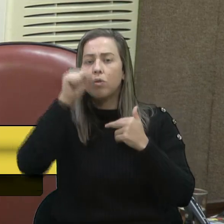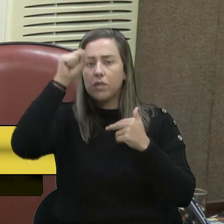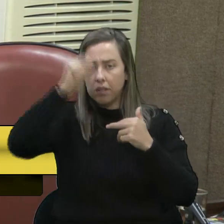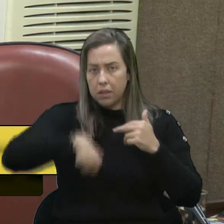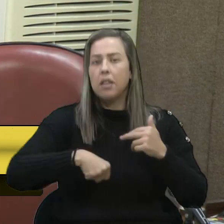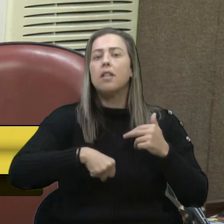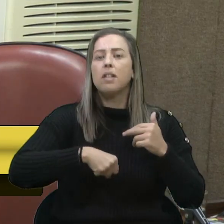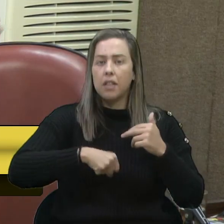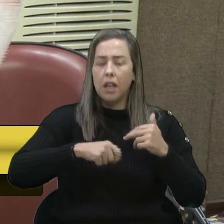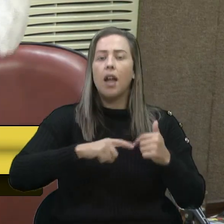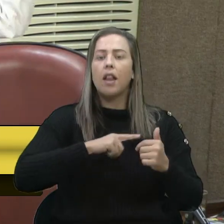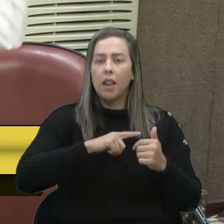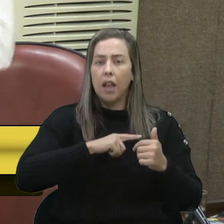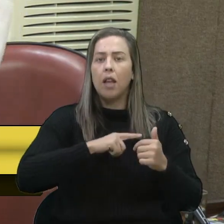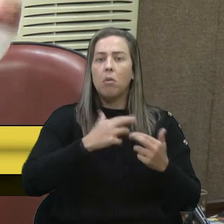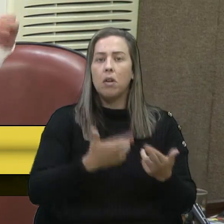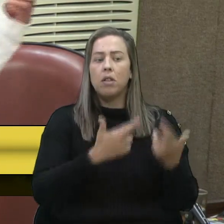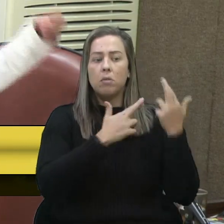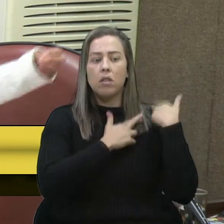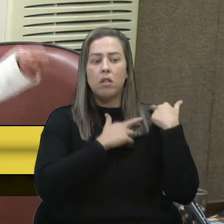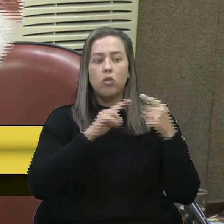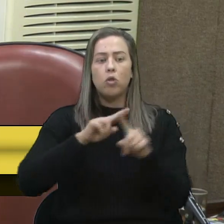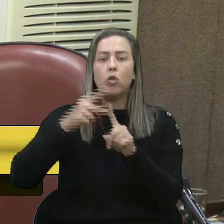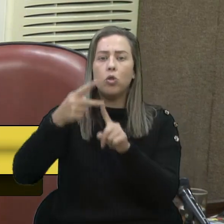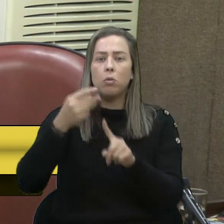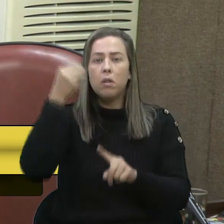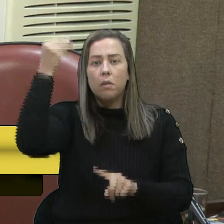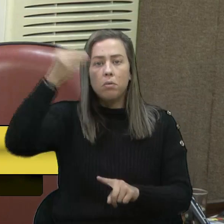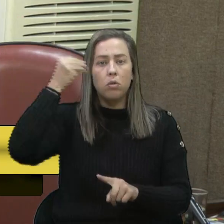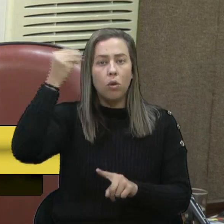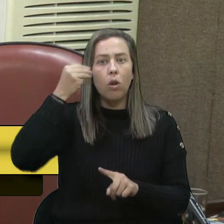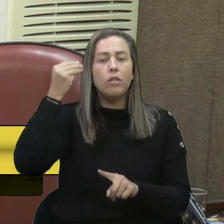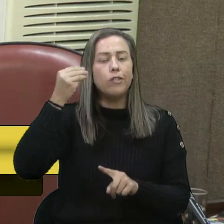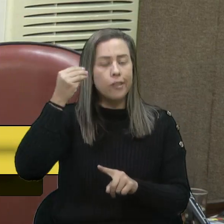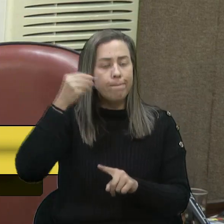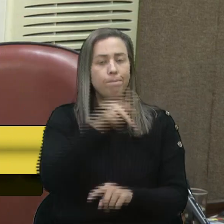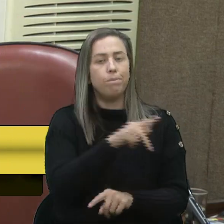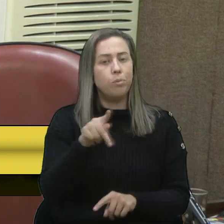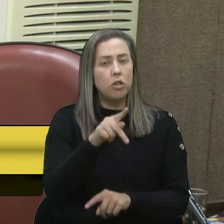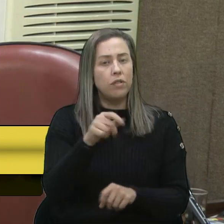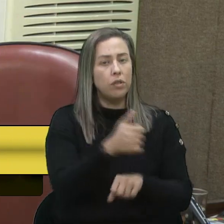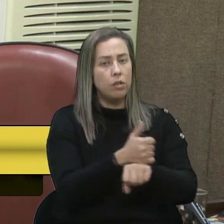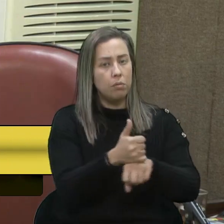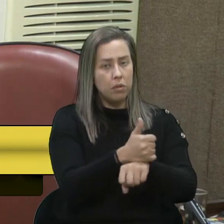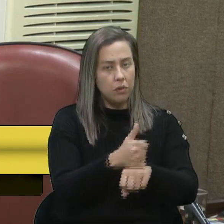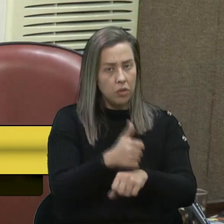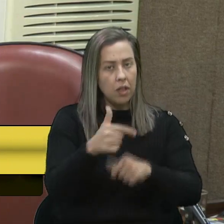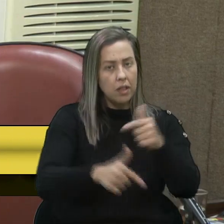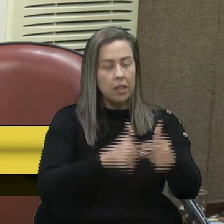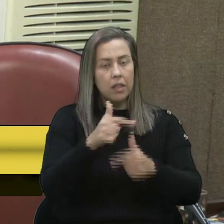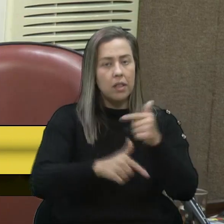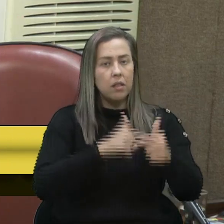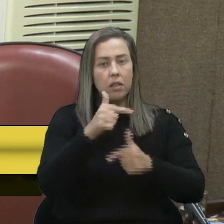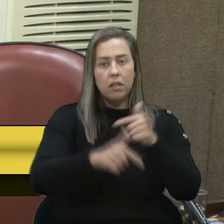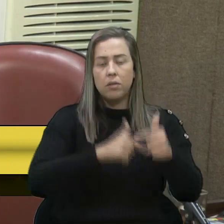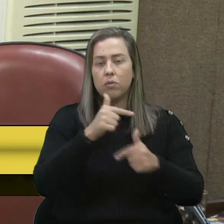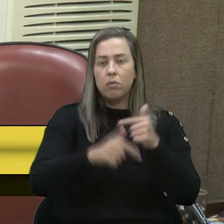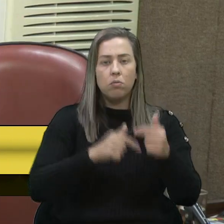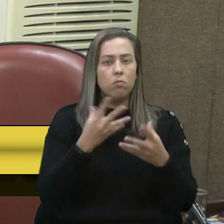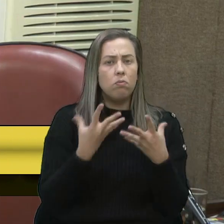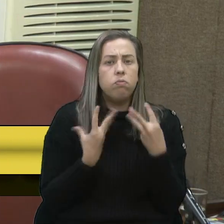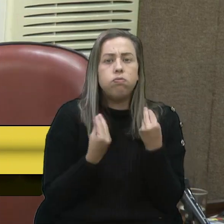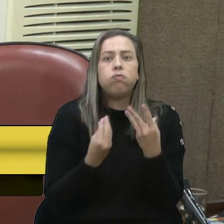acarreta uma carga psicológica e emocional gigantesca nesses profissionais, que estão trabalhando de forma